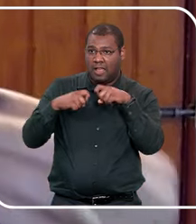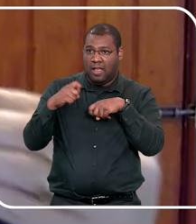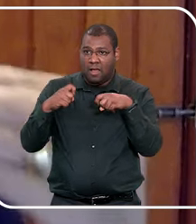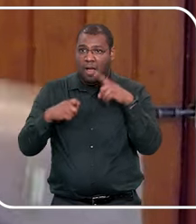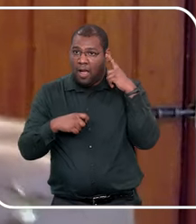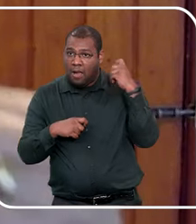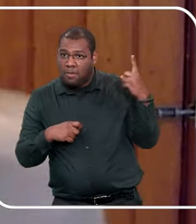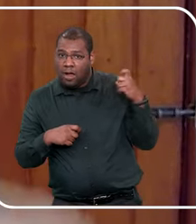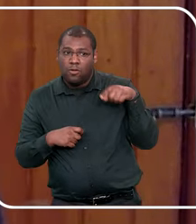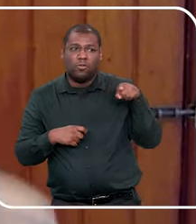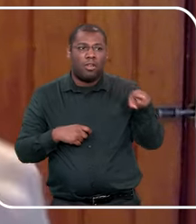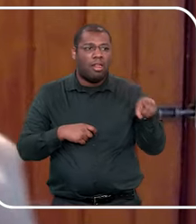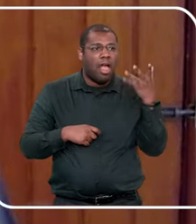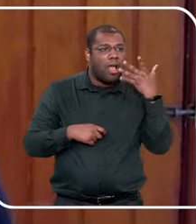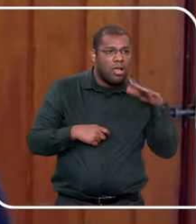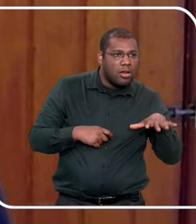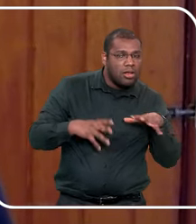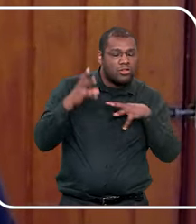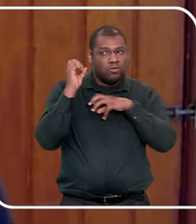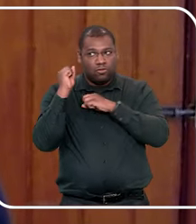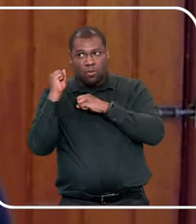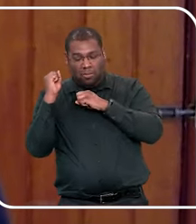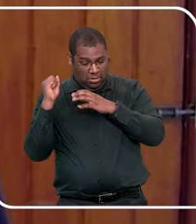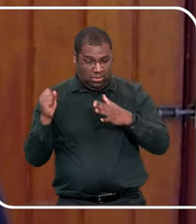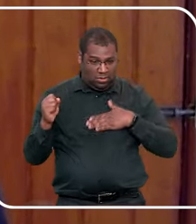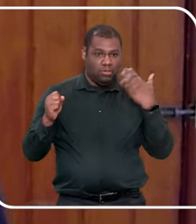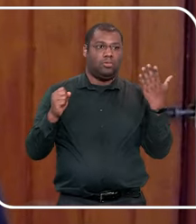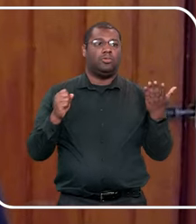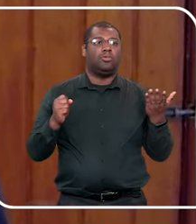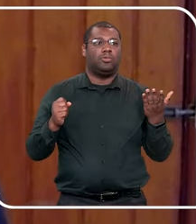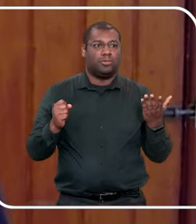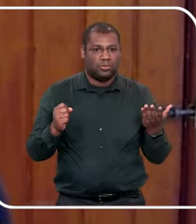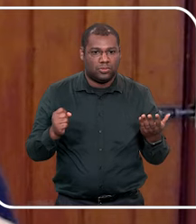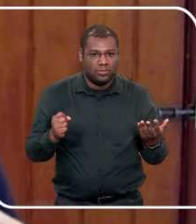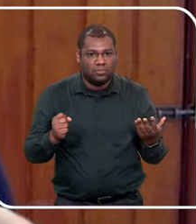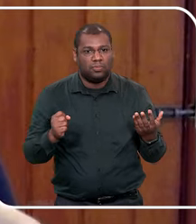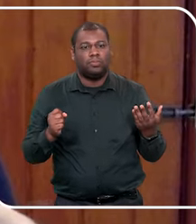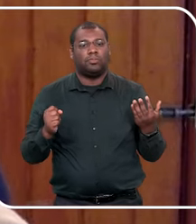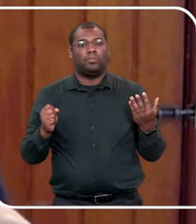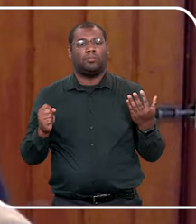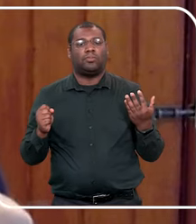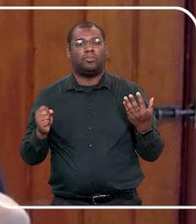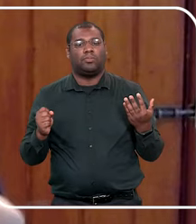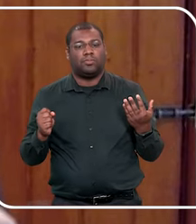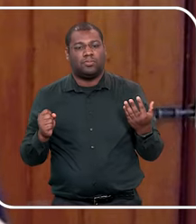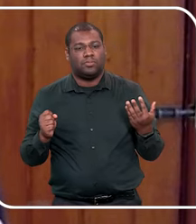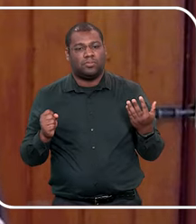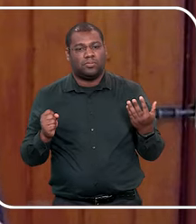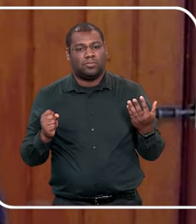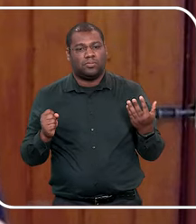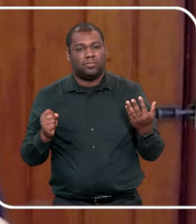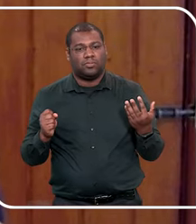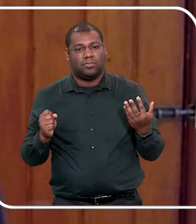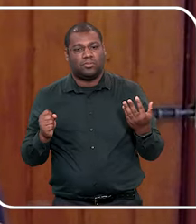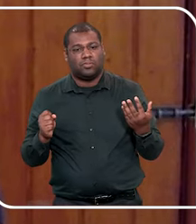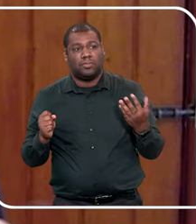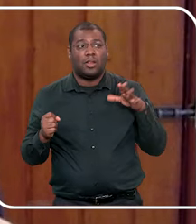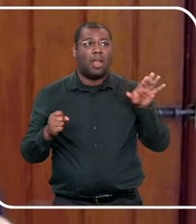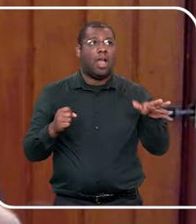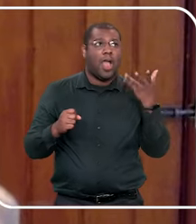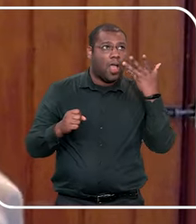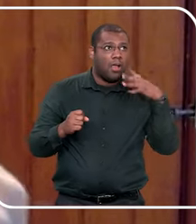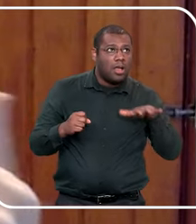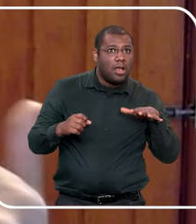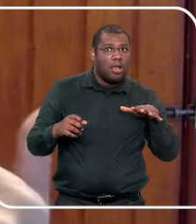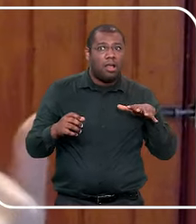ou aqueles sons que a mãe emite, ela pode colocar aquilo na caixinha da memória dela, encapsular aquilo